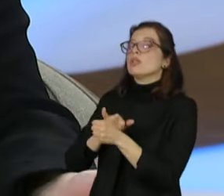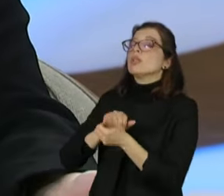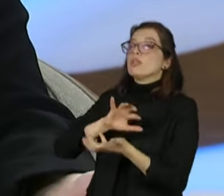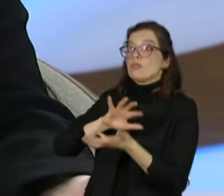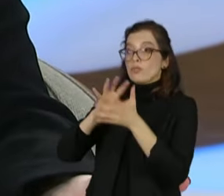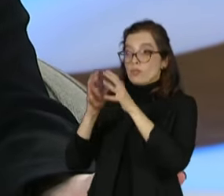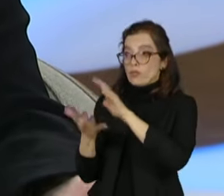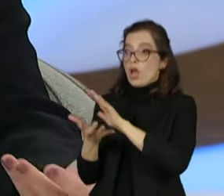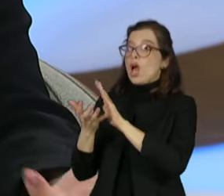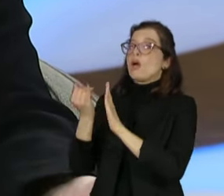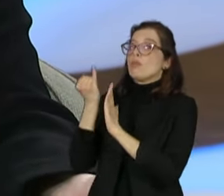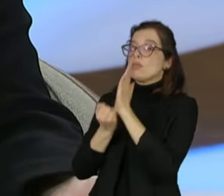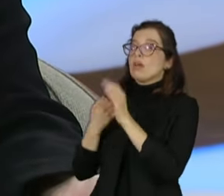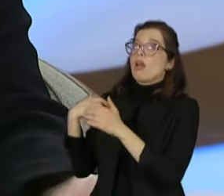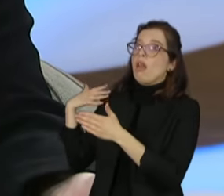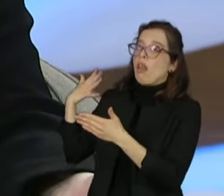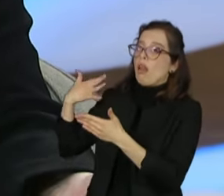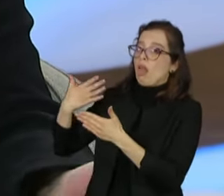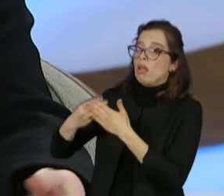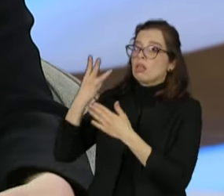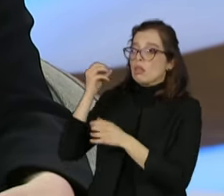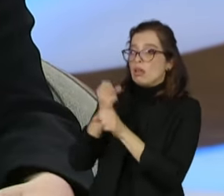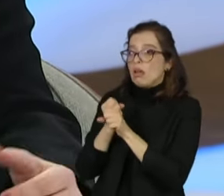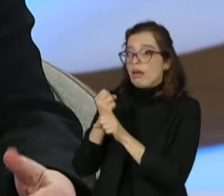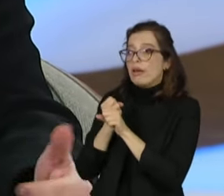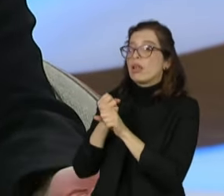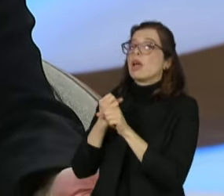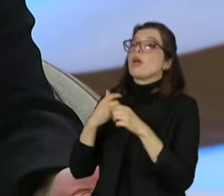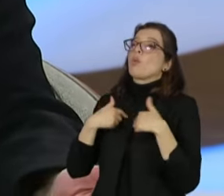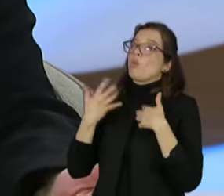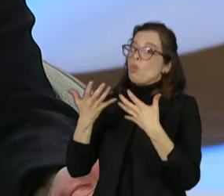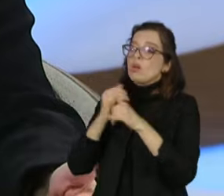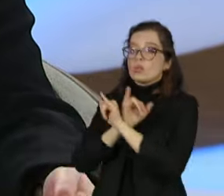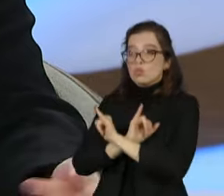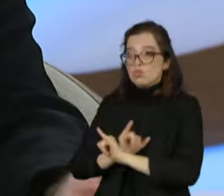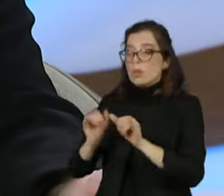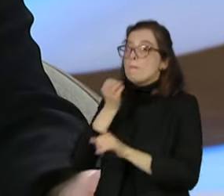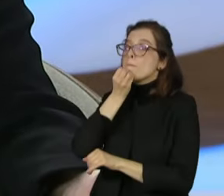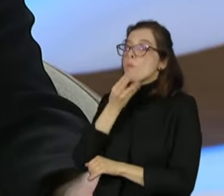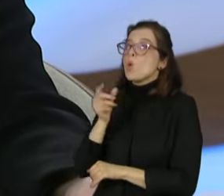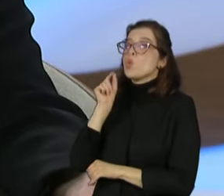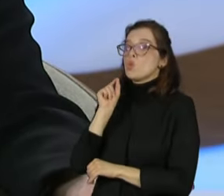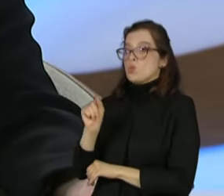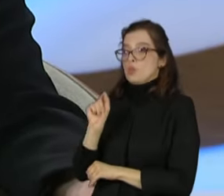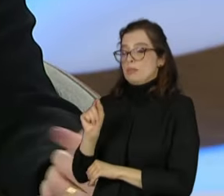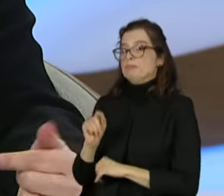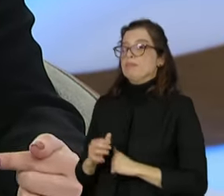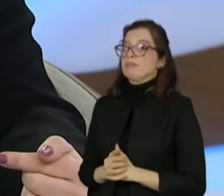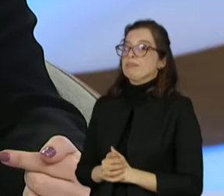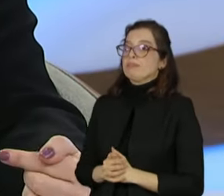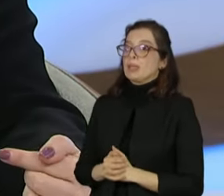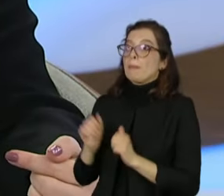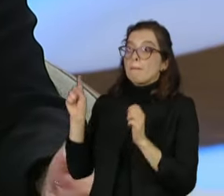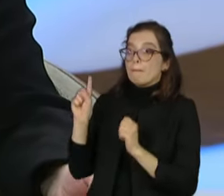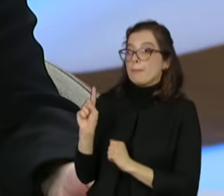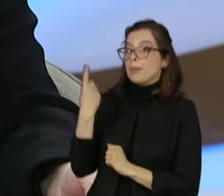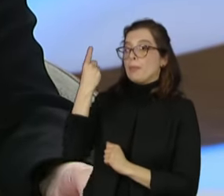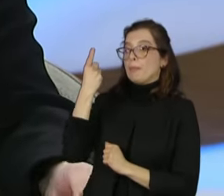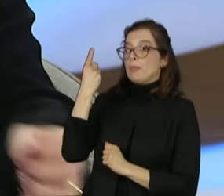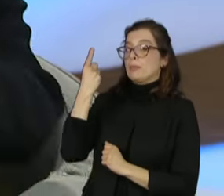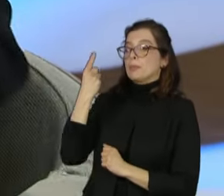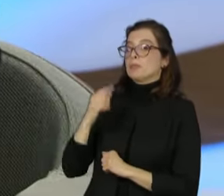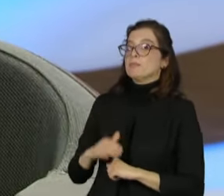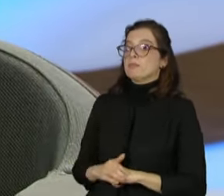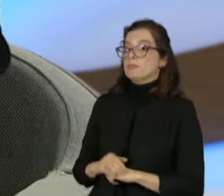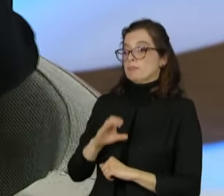Mas eu quero, pelo menos, terminar esse programa dando uma notícia boa. Eu nunca vi, pela primeira vez que isso aconteceu, estar na CCJ pronta